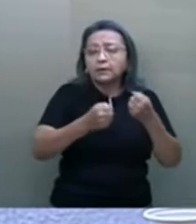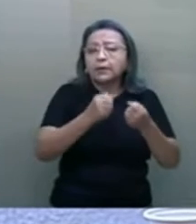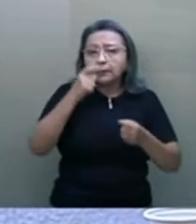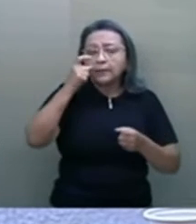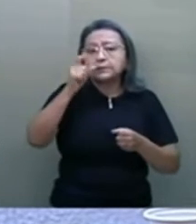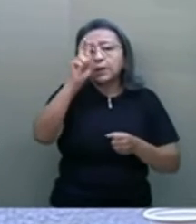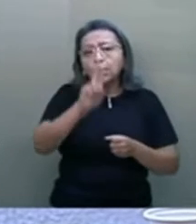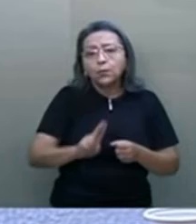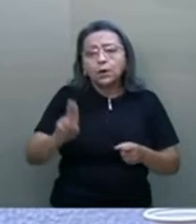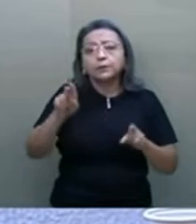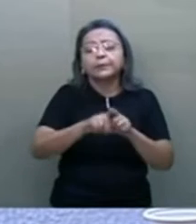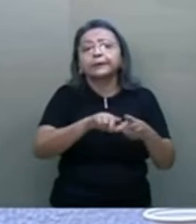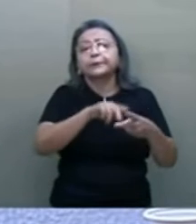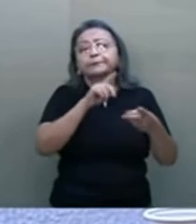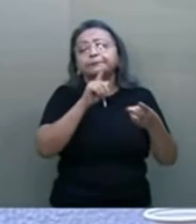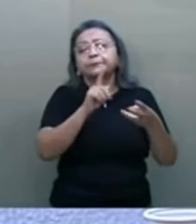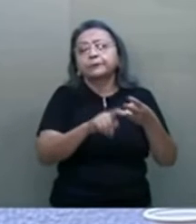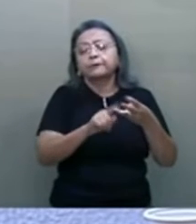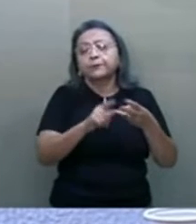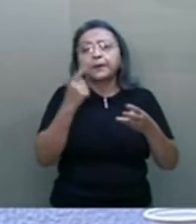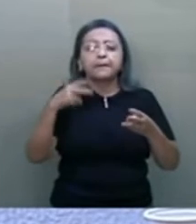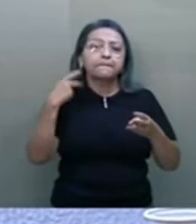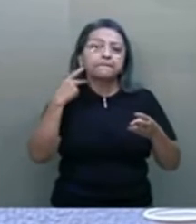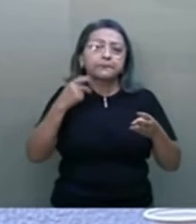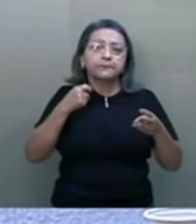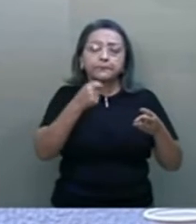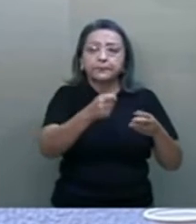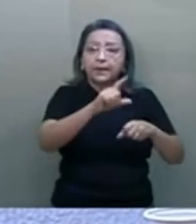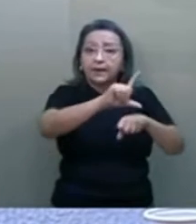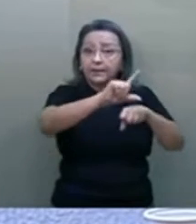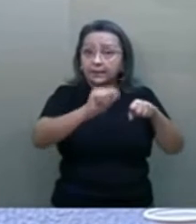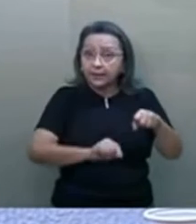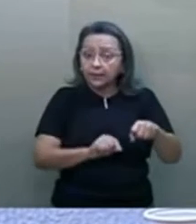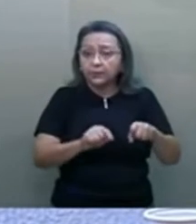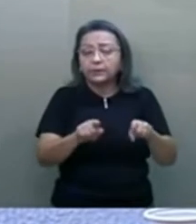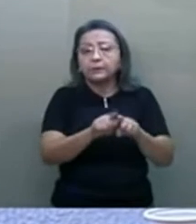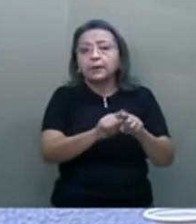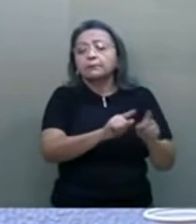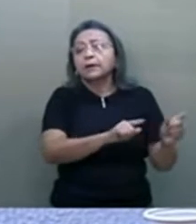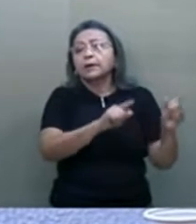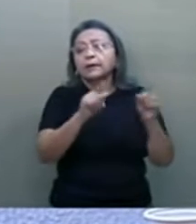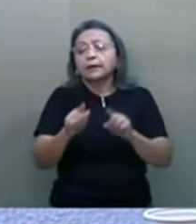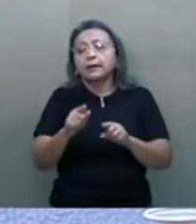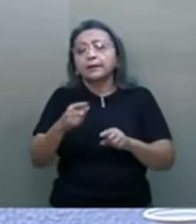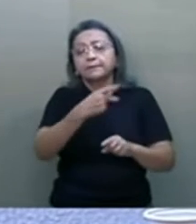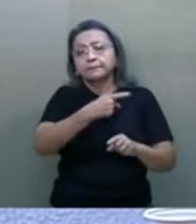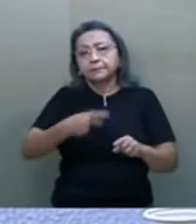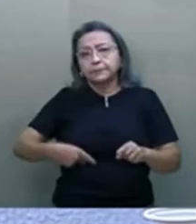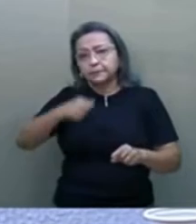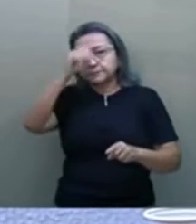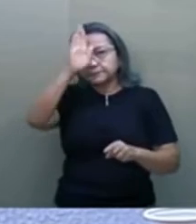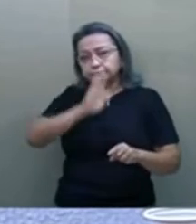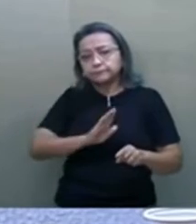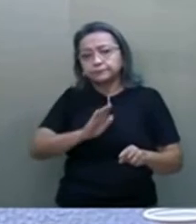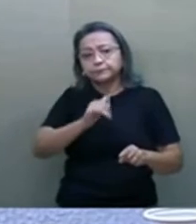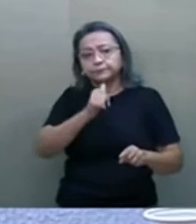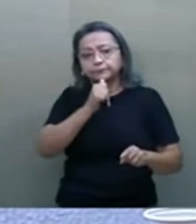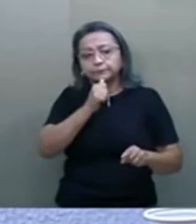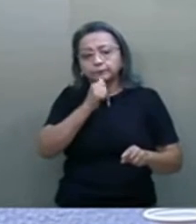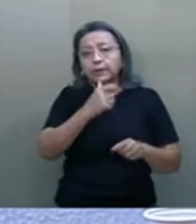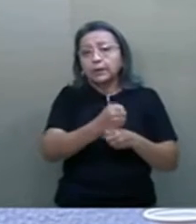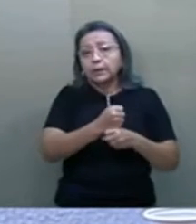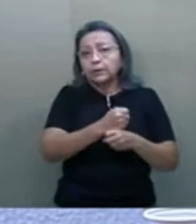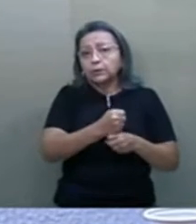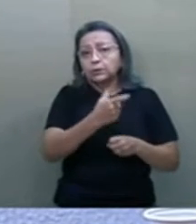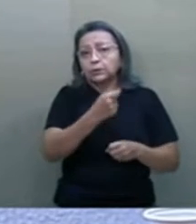Em seguida, passei pela Procuradoria da Anatel e fui para a Presidência da República, ainda em